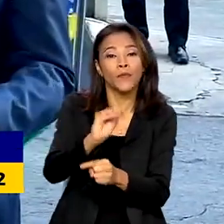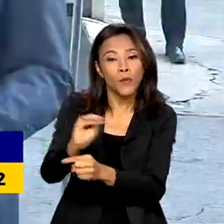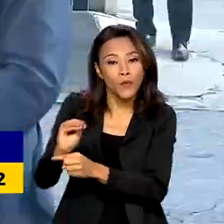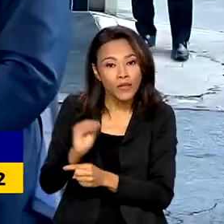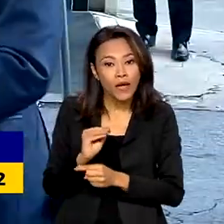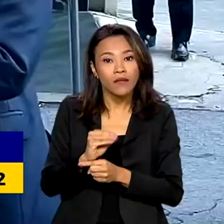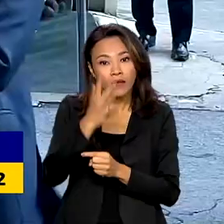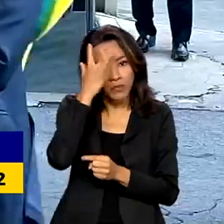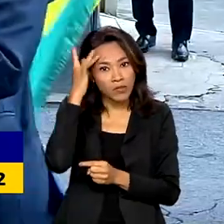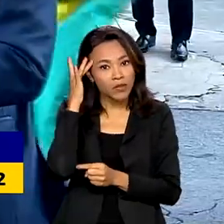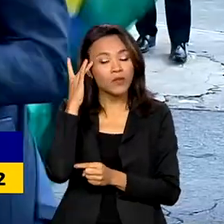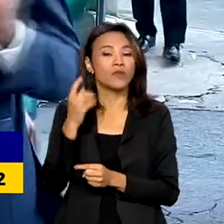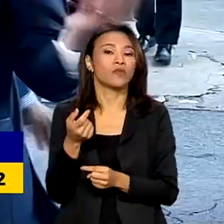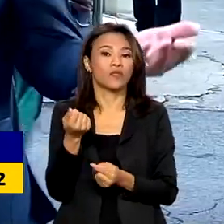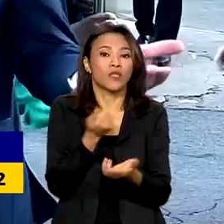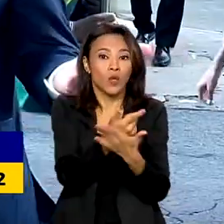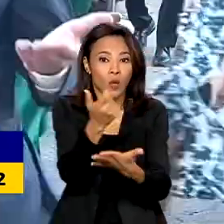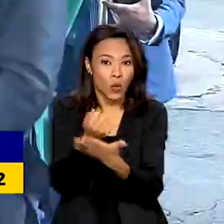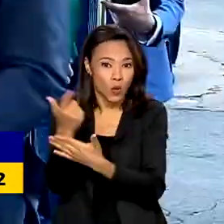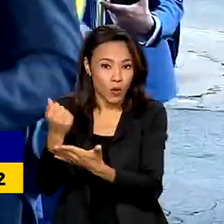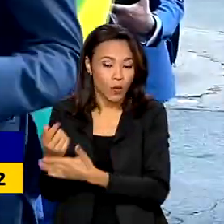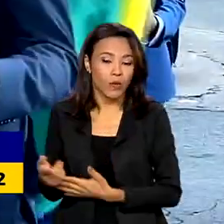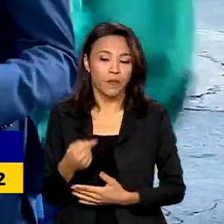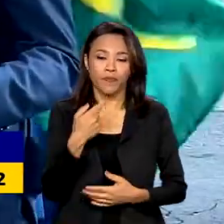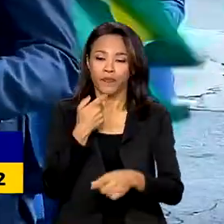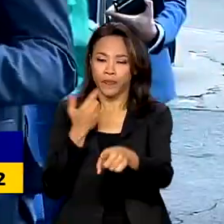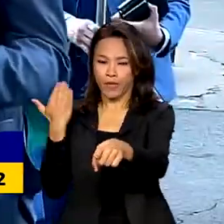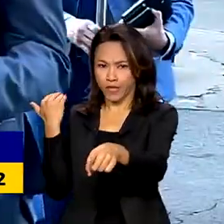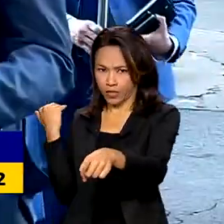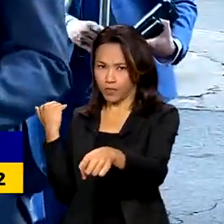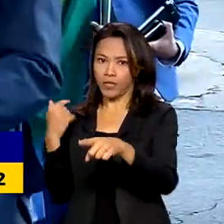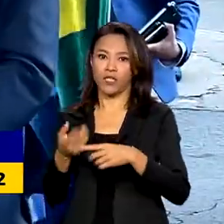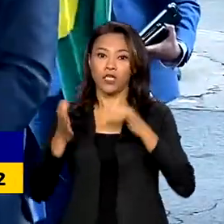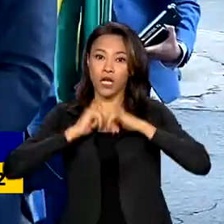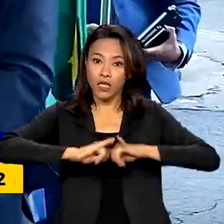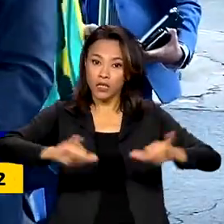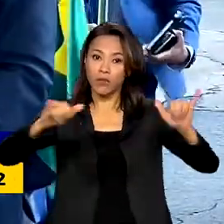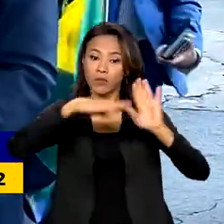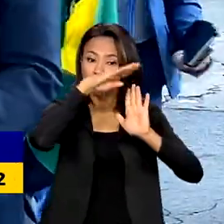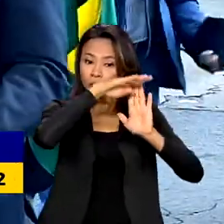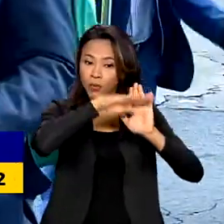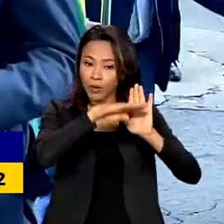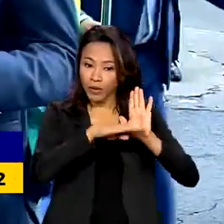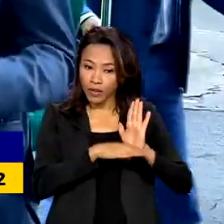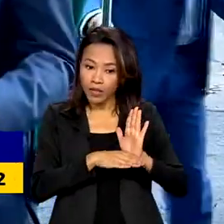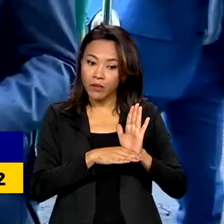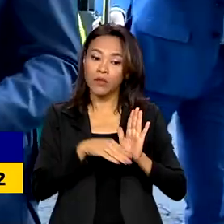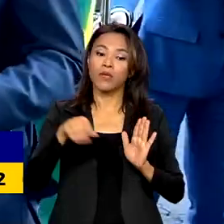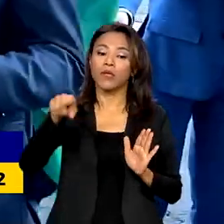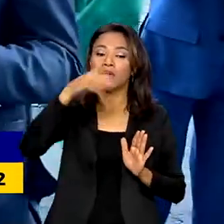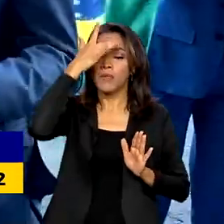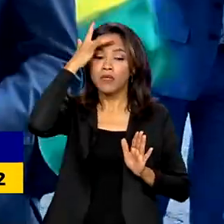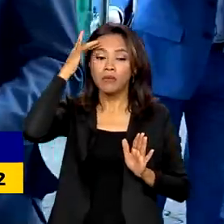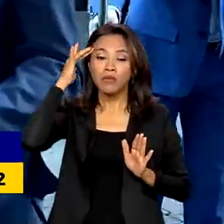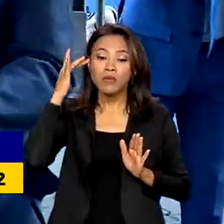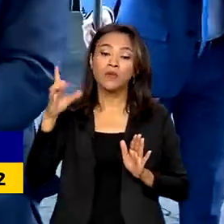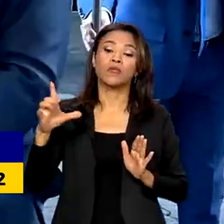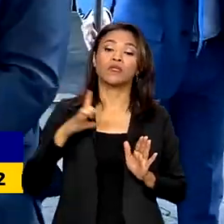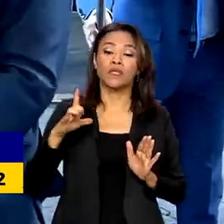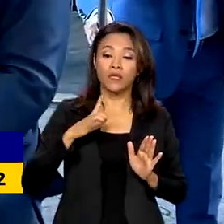financeiros. Coincidentemente, nós lançamos um programa para as pessoas que estão com cadastro